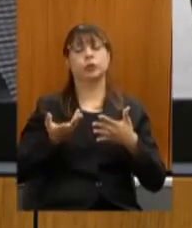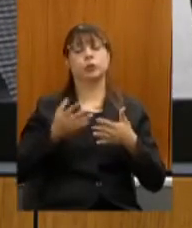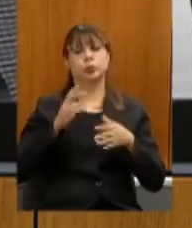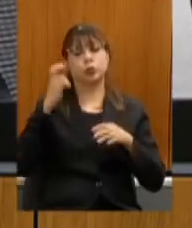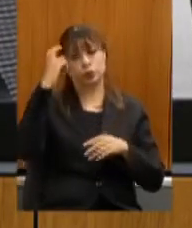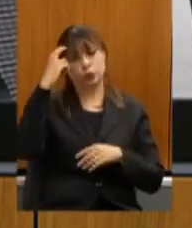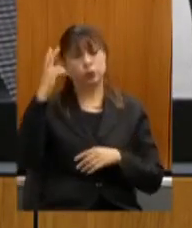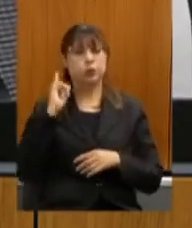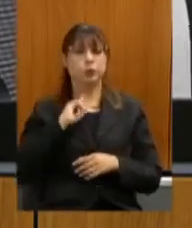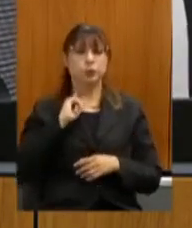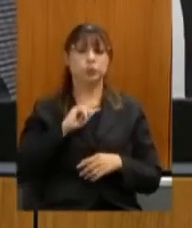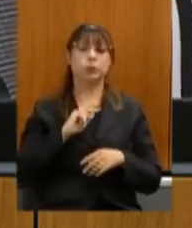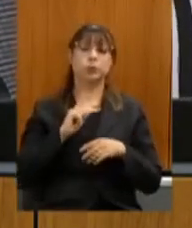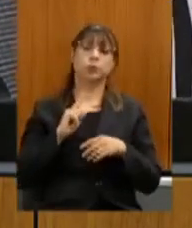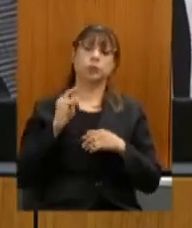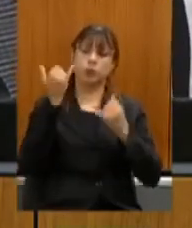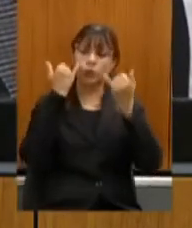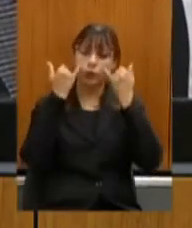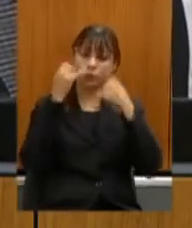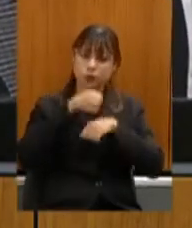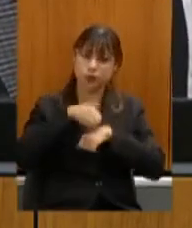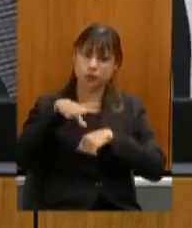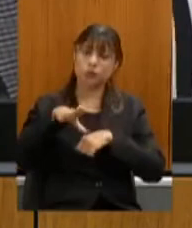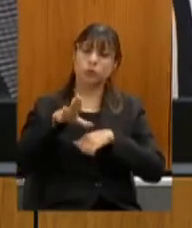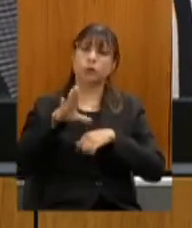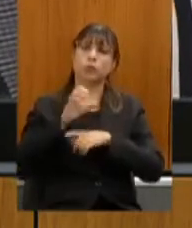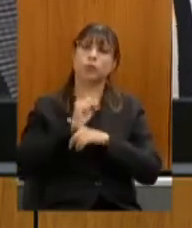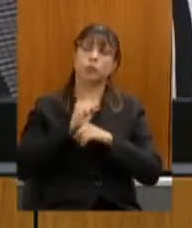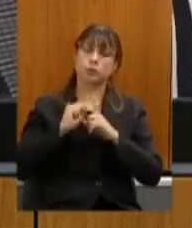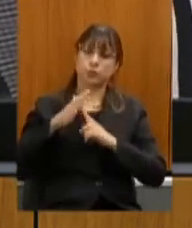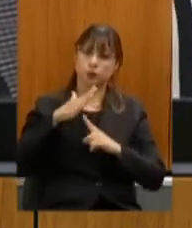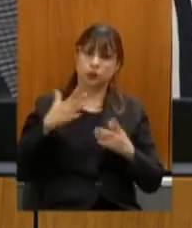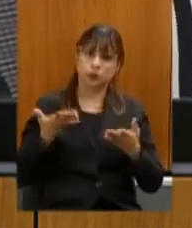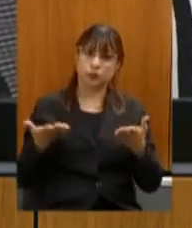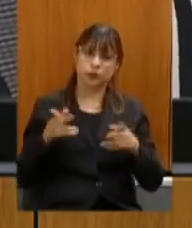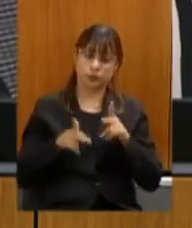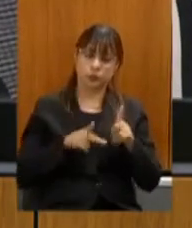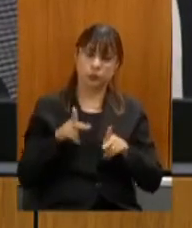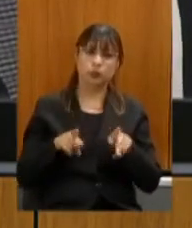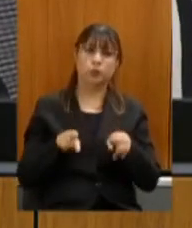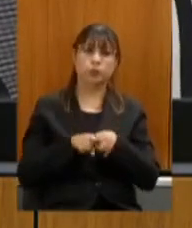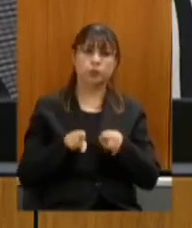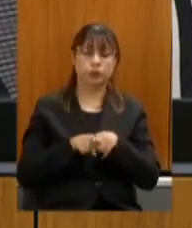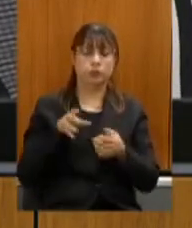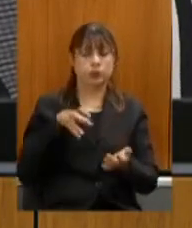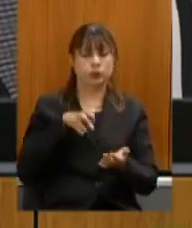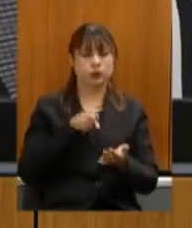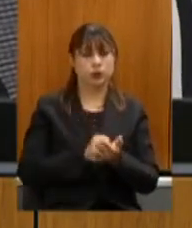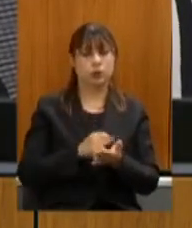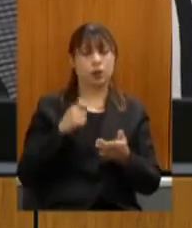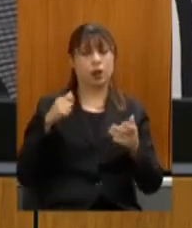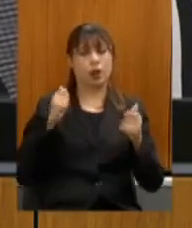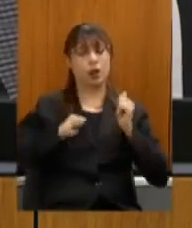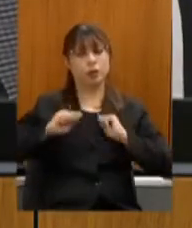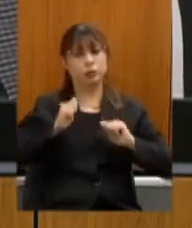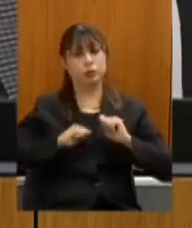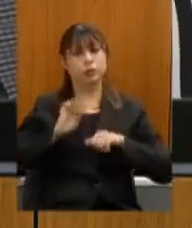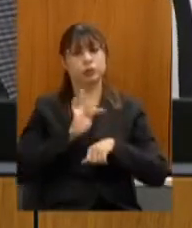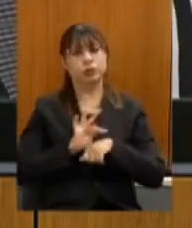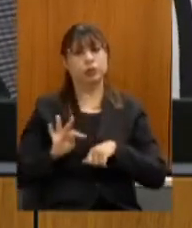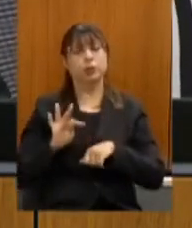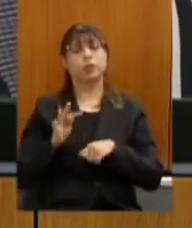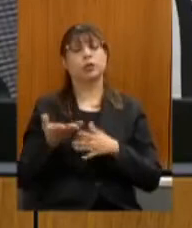disponibilize esses dados para a sociedade bem como credenciar artistas técnicos agentes e grupos